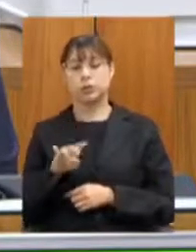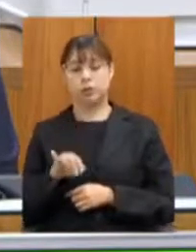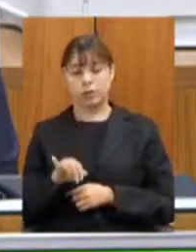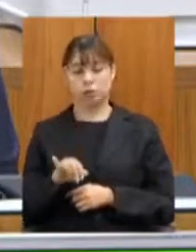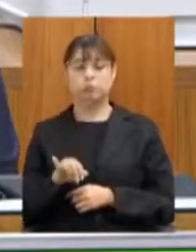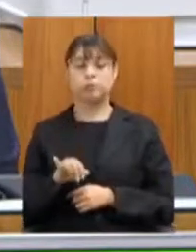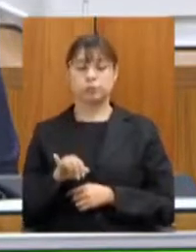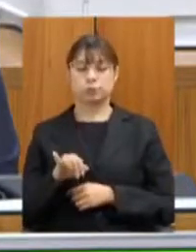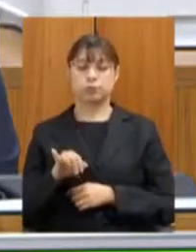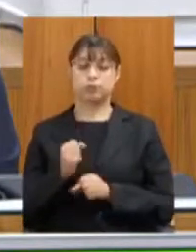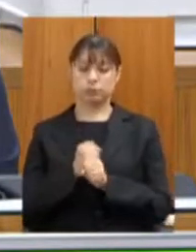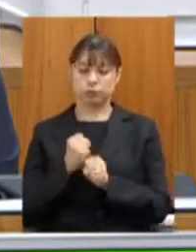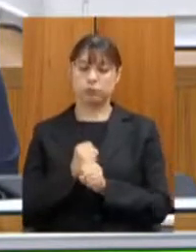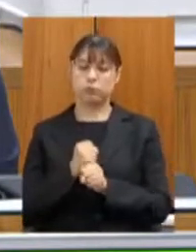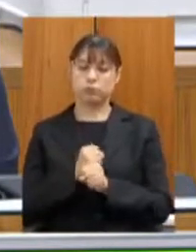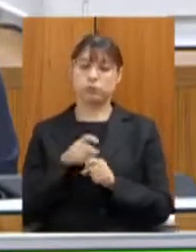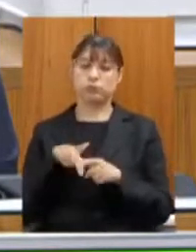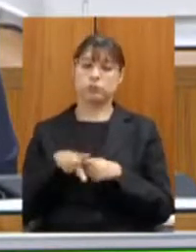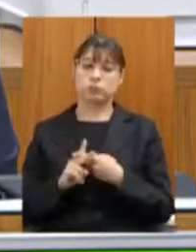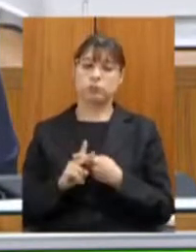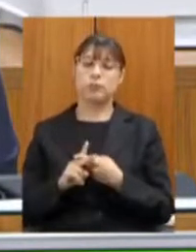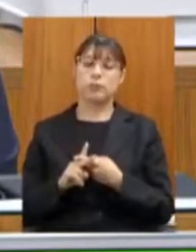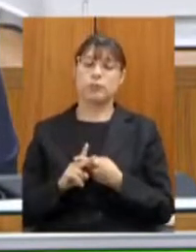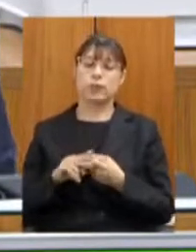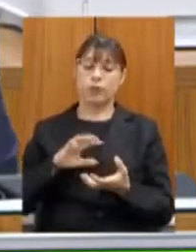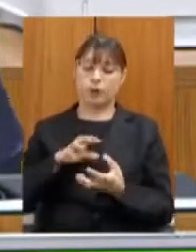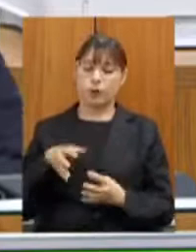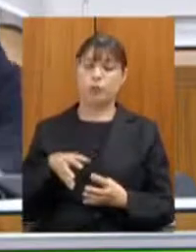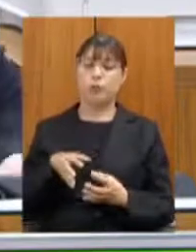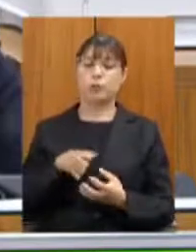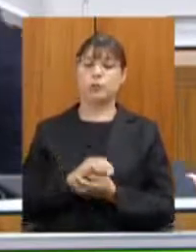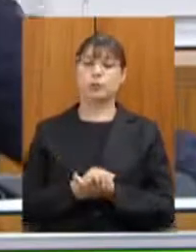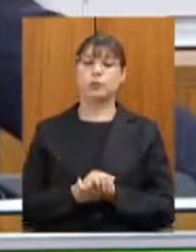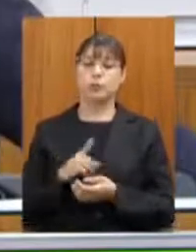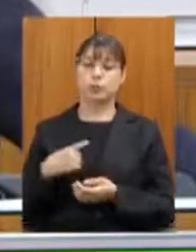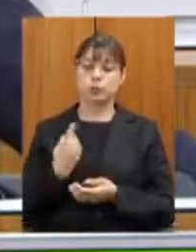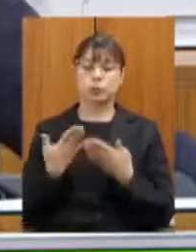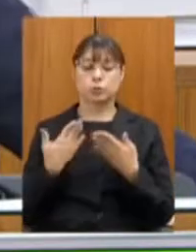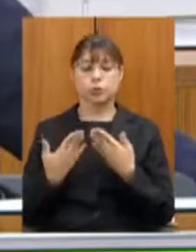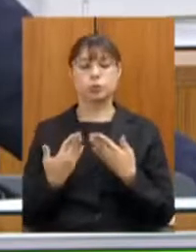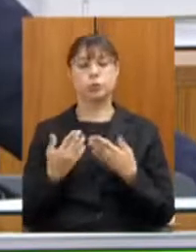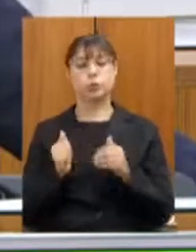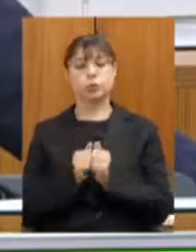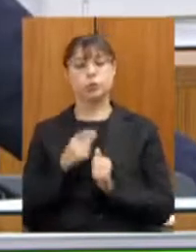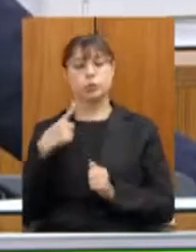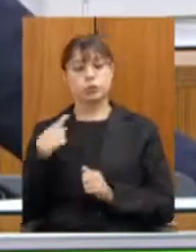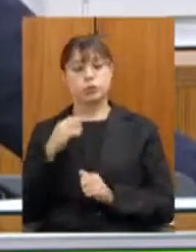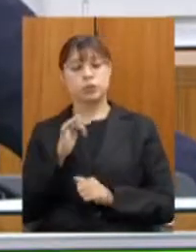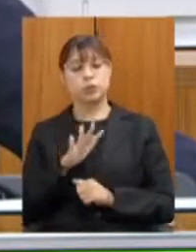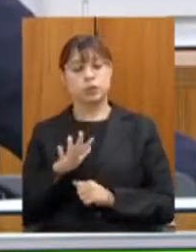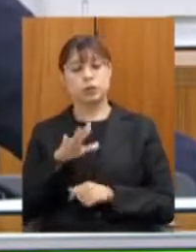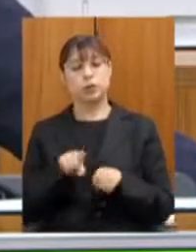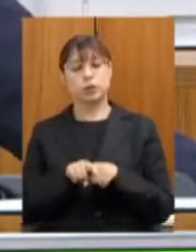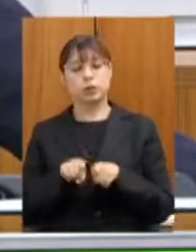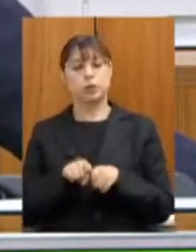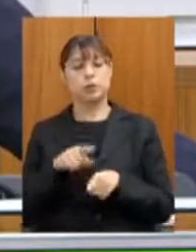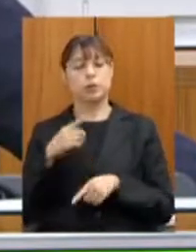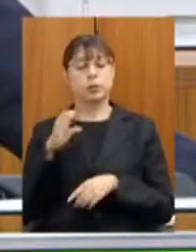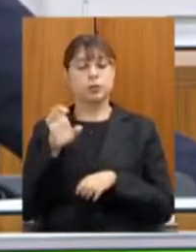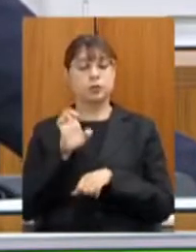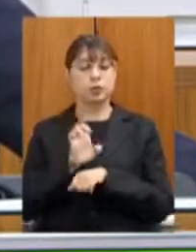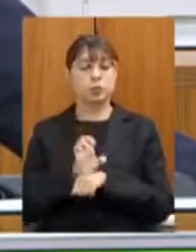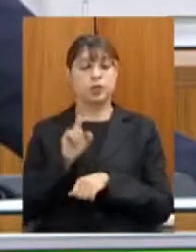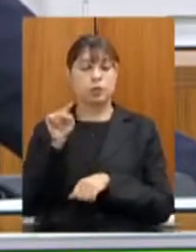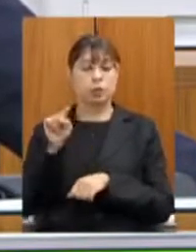e a gente vem fazendo interlocuções tanto com deputados estaduais como federais da região para tentar